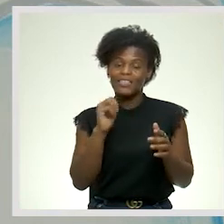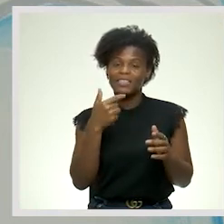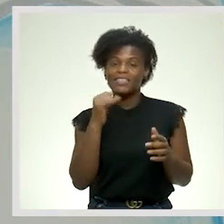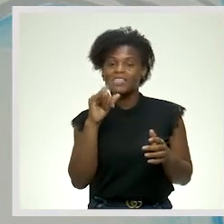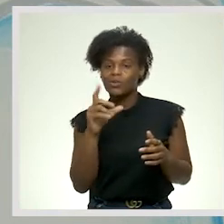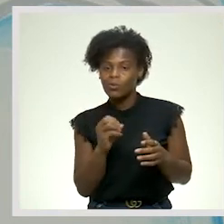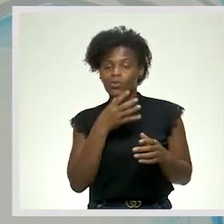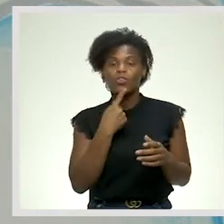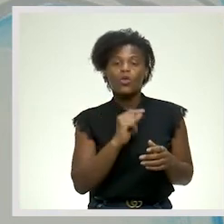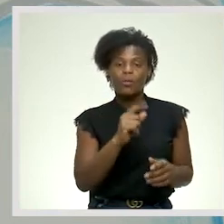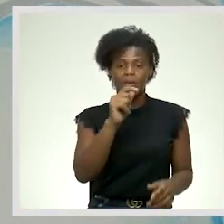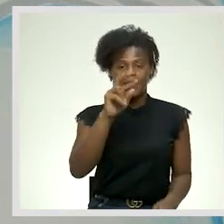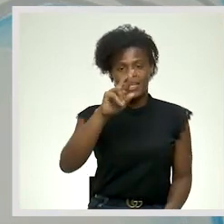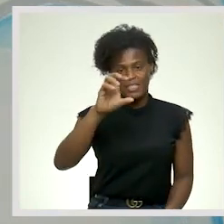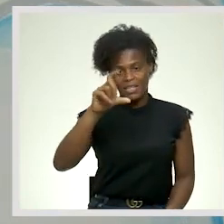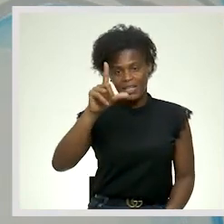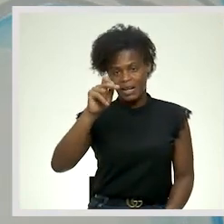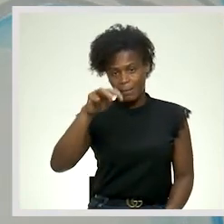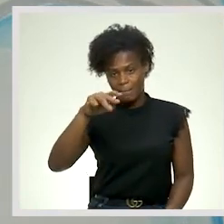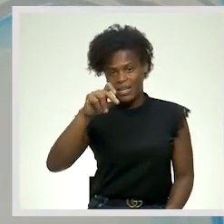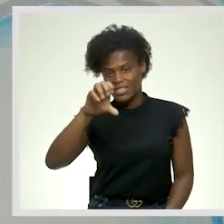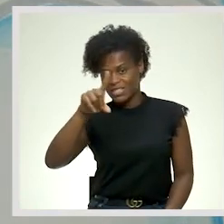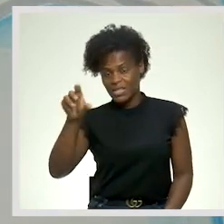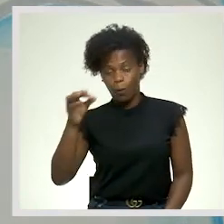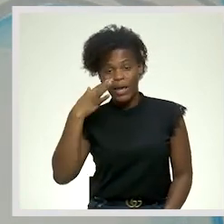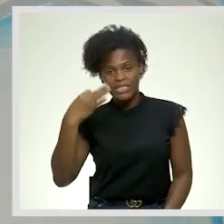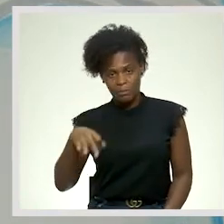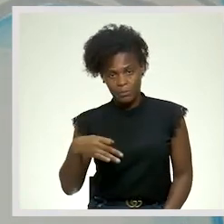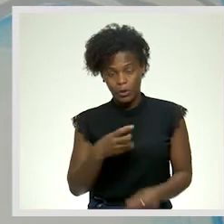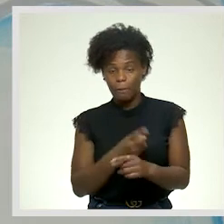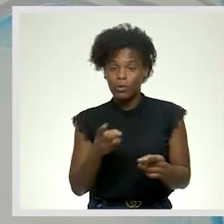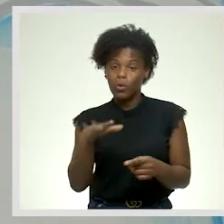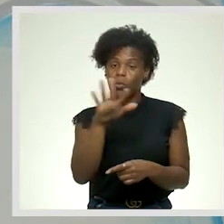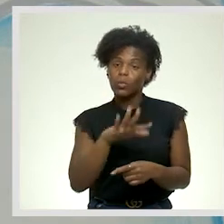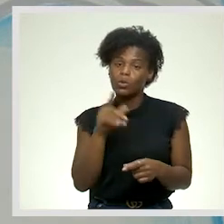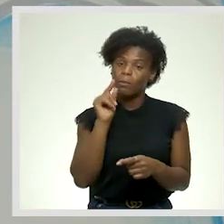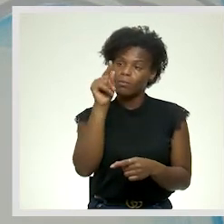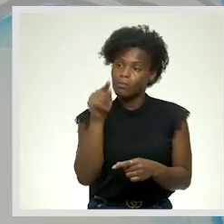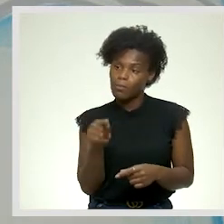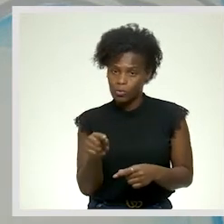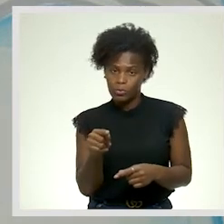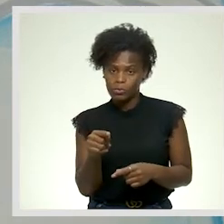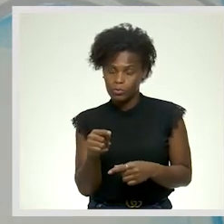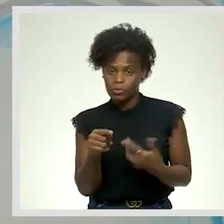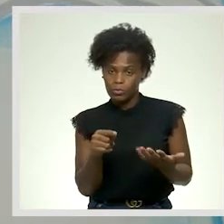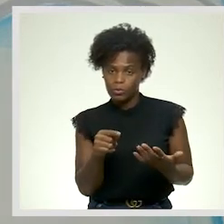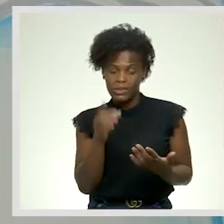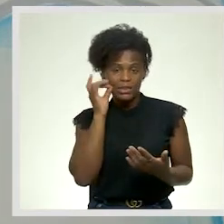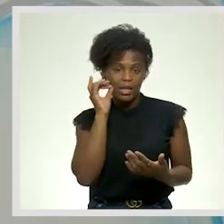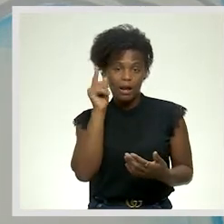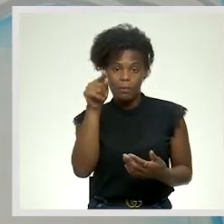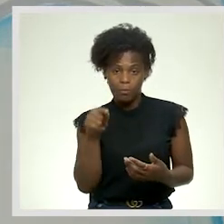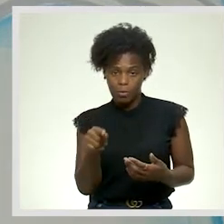exclamação. Essa figura de estilo é simples, porque o uso do ponto, Do sinal de